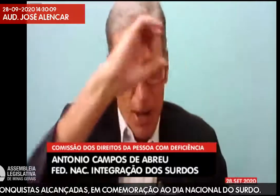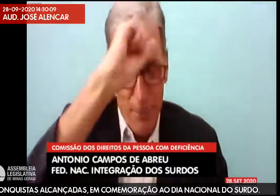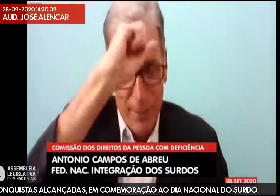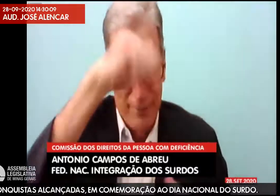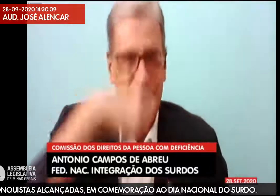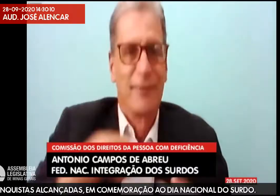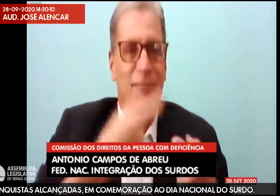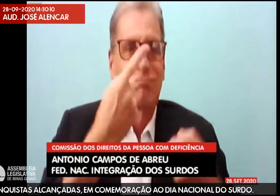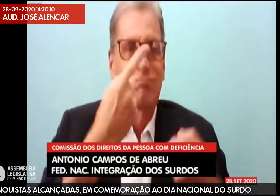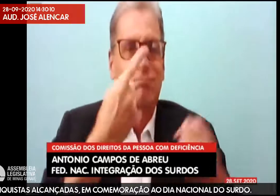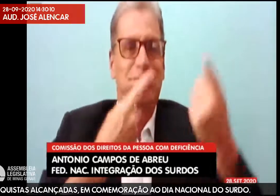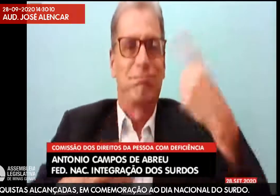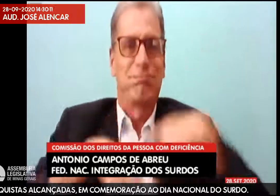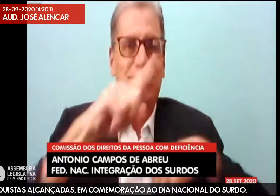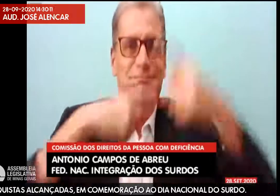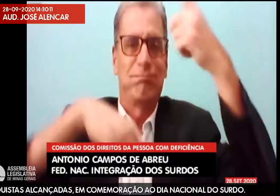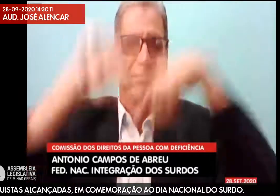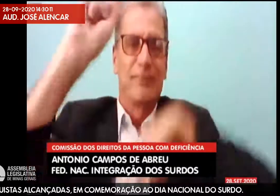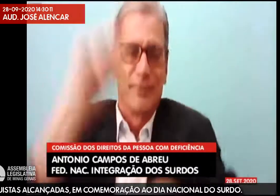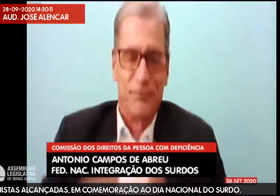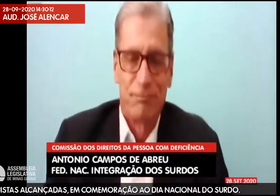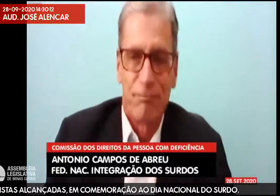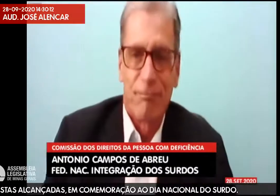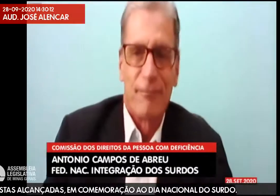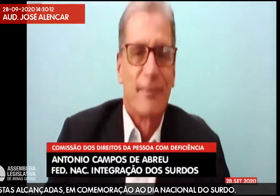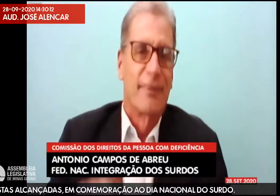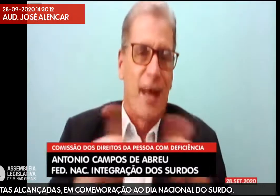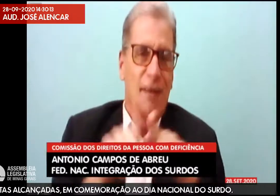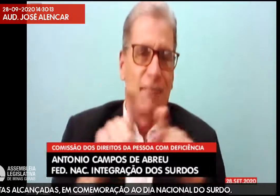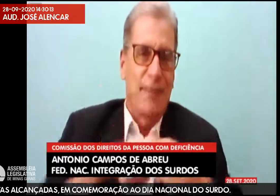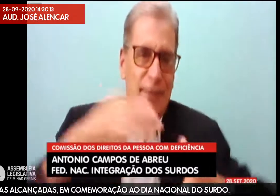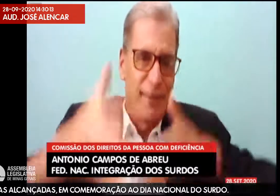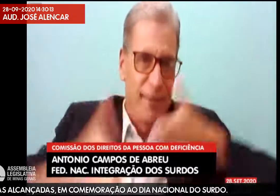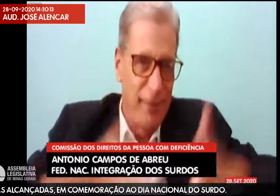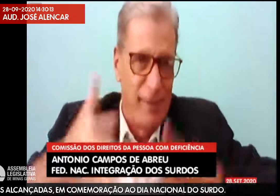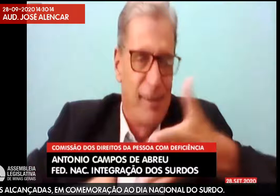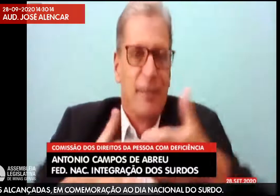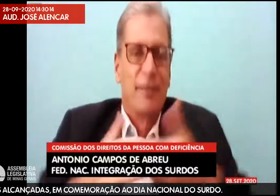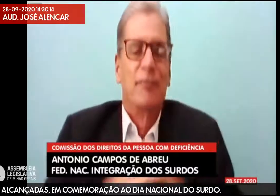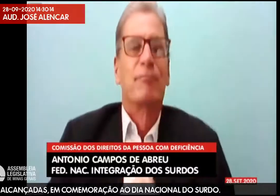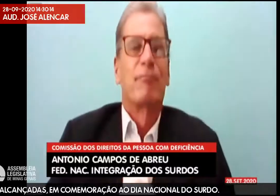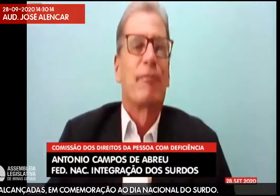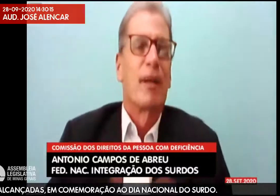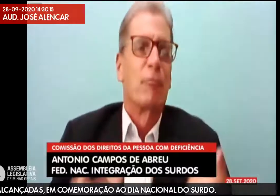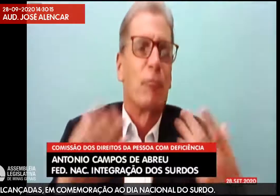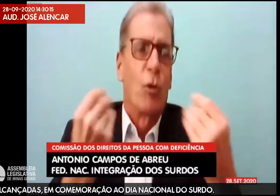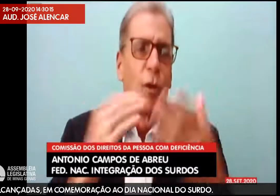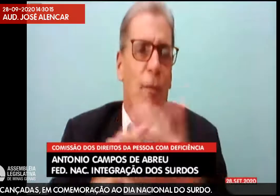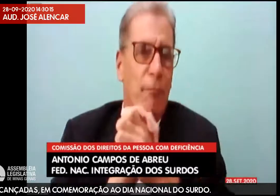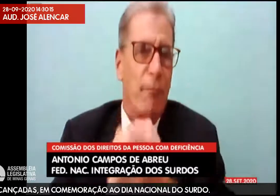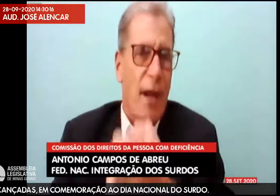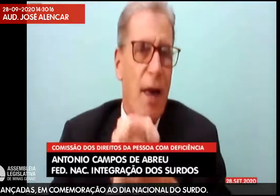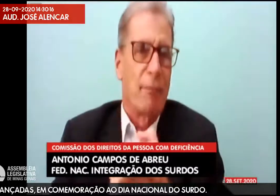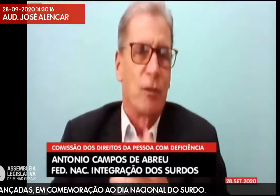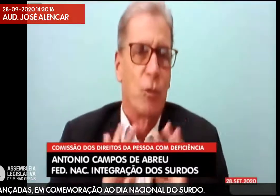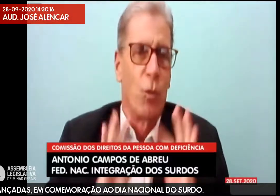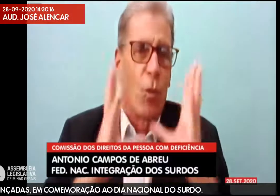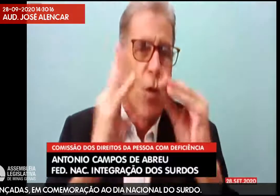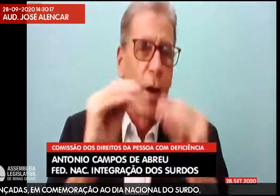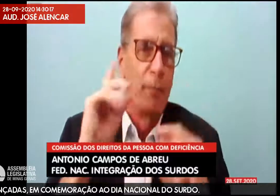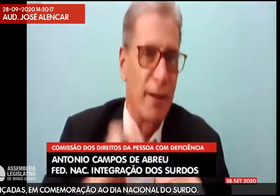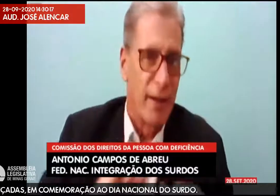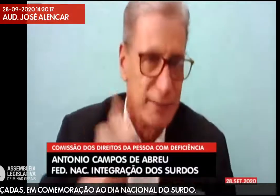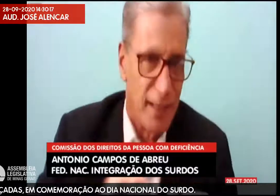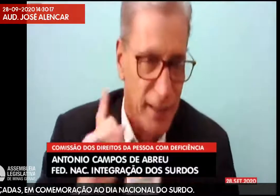Eu quero agradecer também as lutas que aconteceram no INES, Rio de Janeiro, no Instituto, por tudo. Eu quero